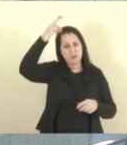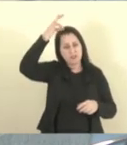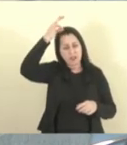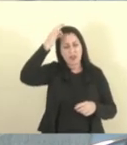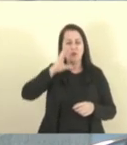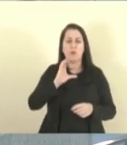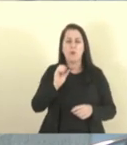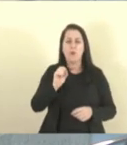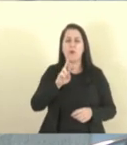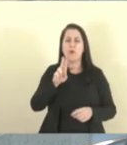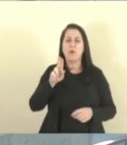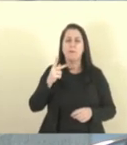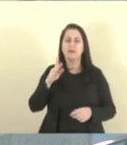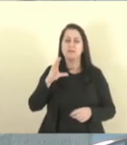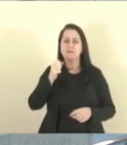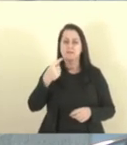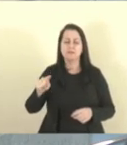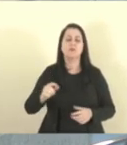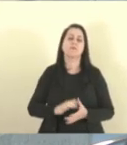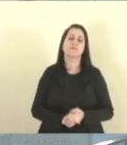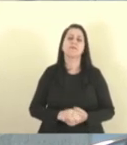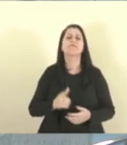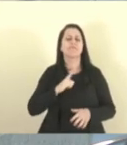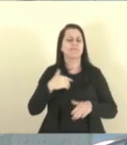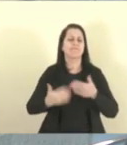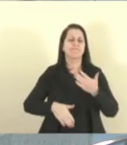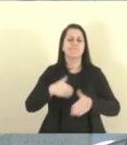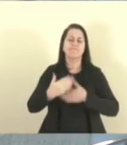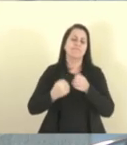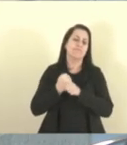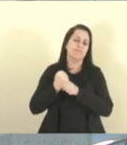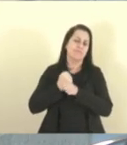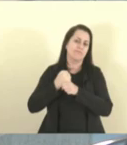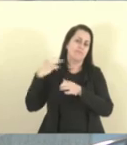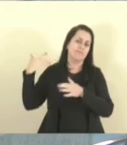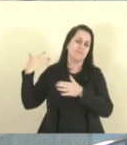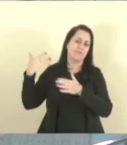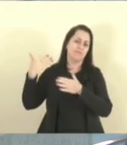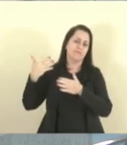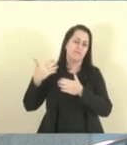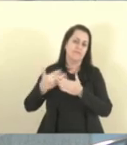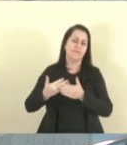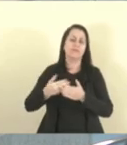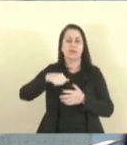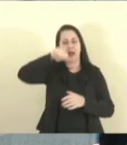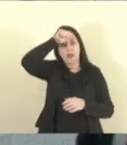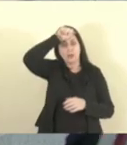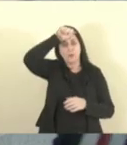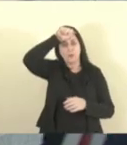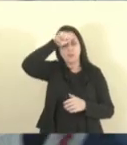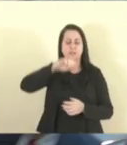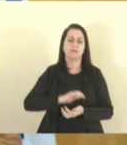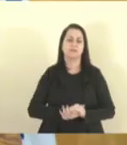infelizmente que vem acontecendo ao longo dos anos no município de Aracruz.